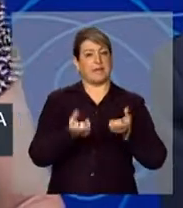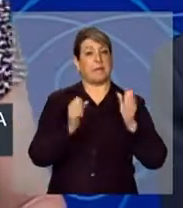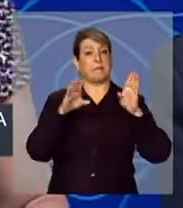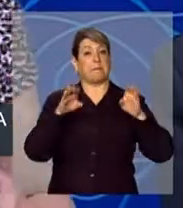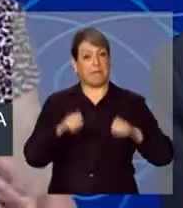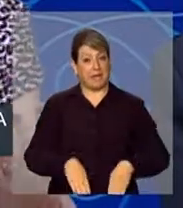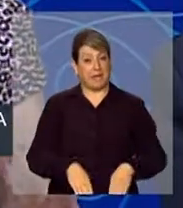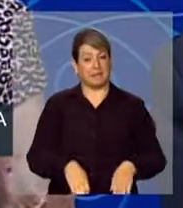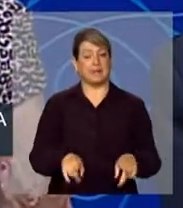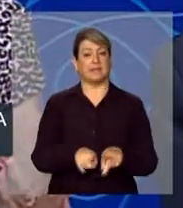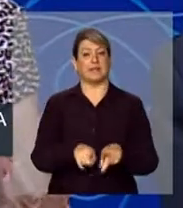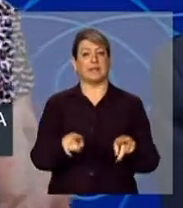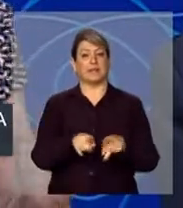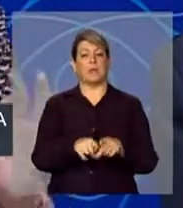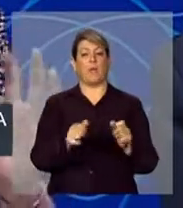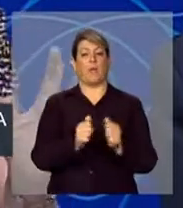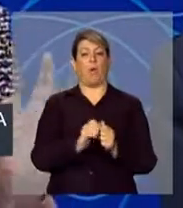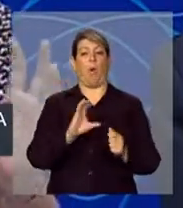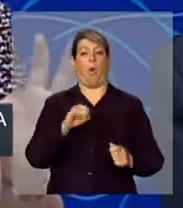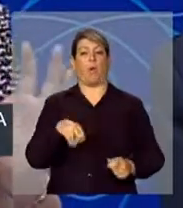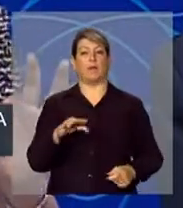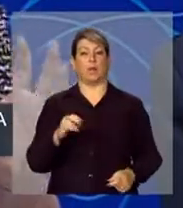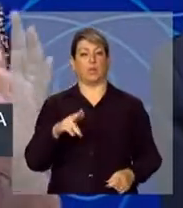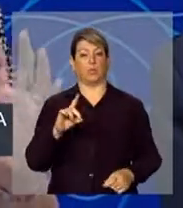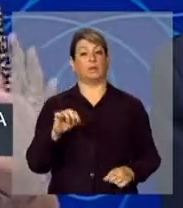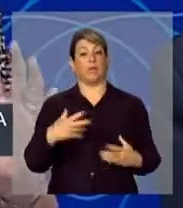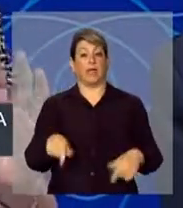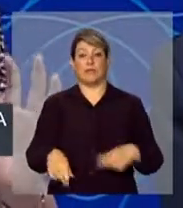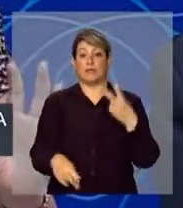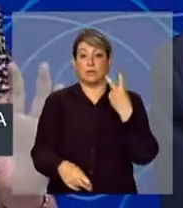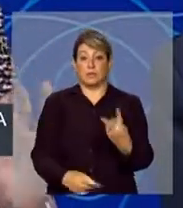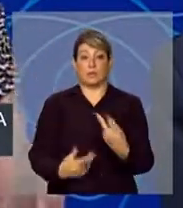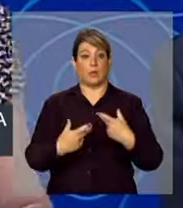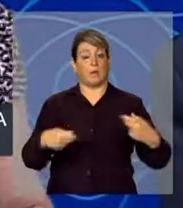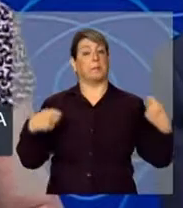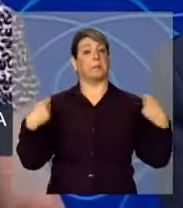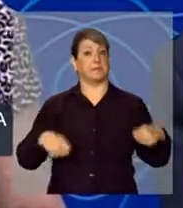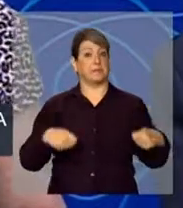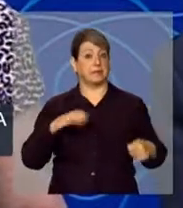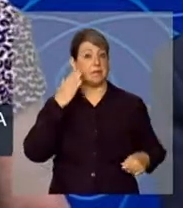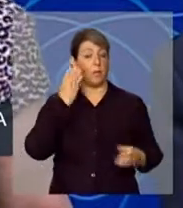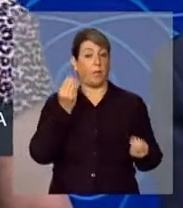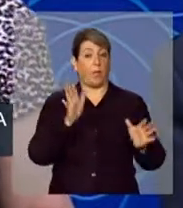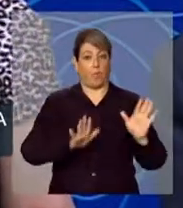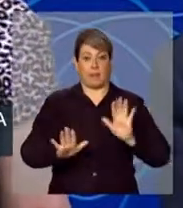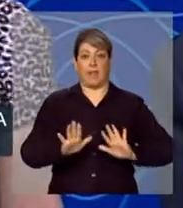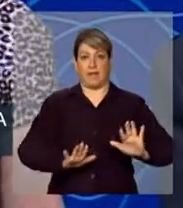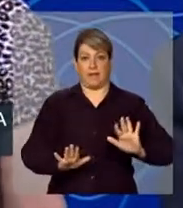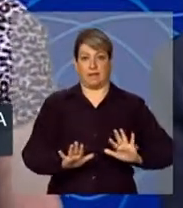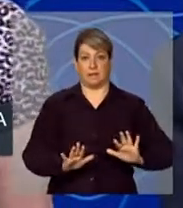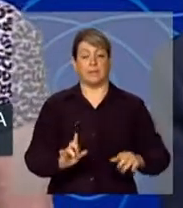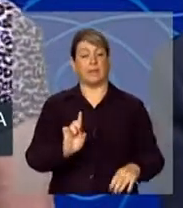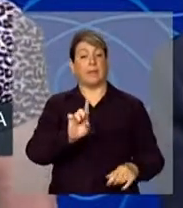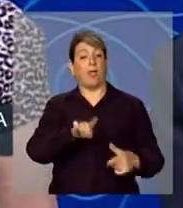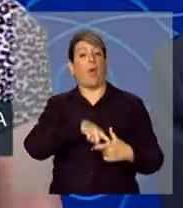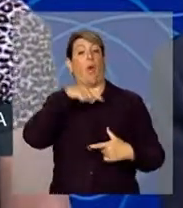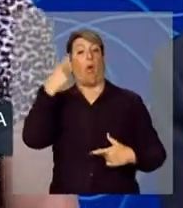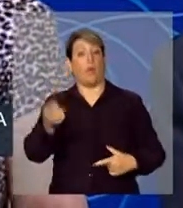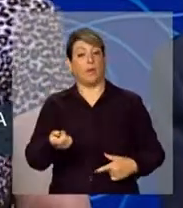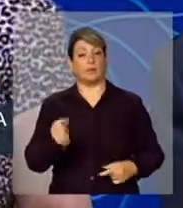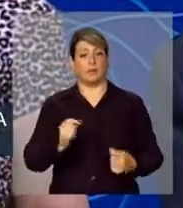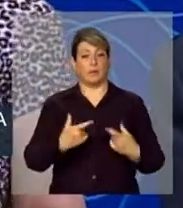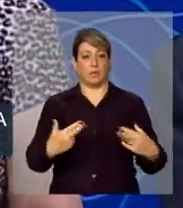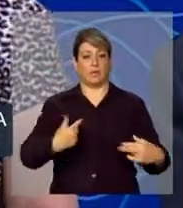e também com os conteúdos. Então, acho que essas duas partes têm que ser vistas com muito cuidado. E a outra parte da nossa